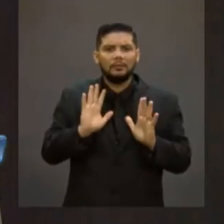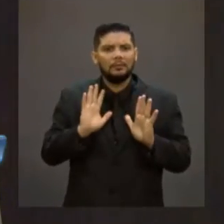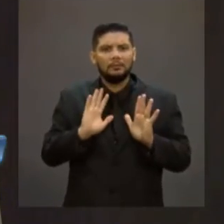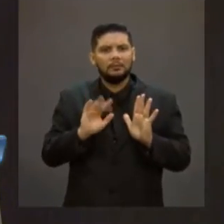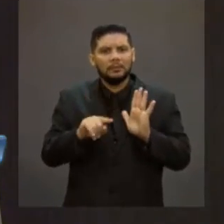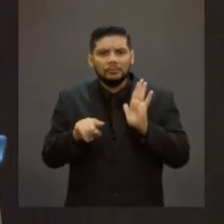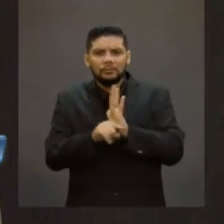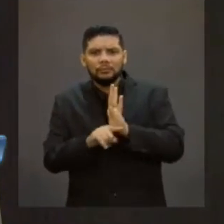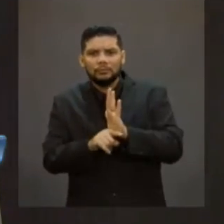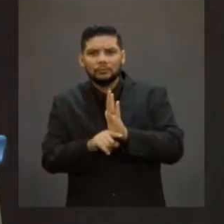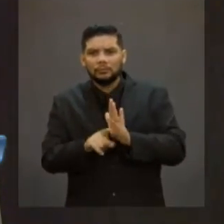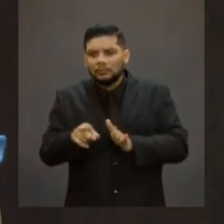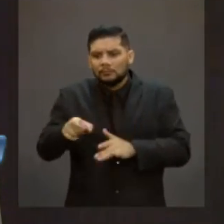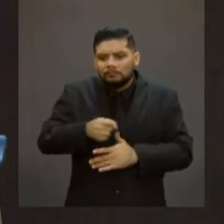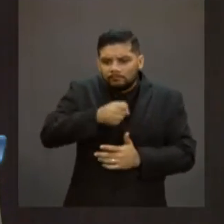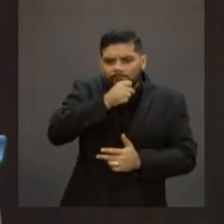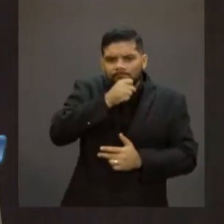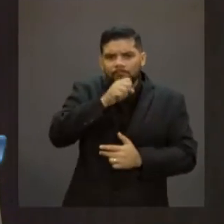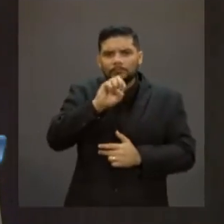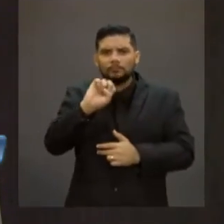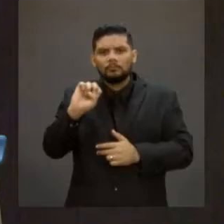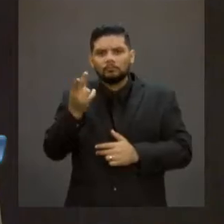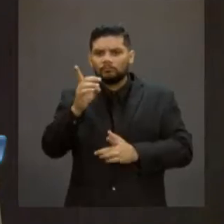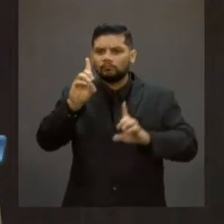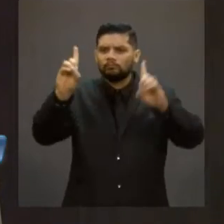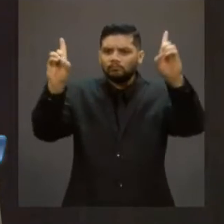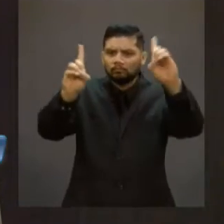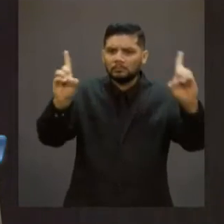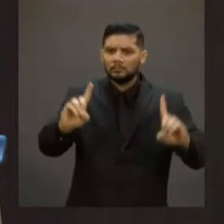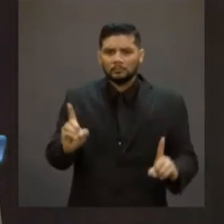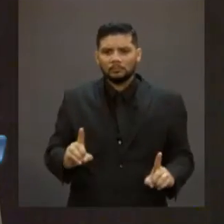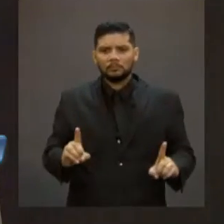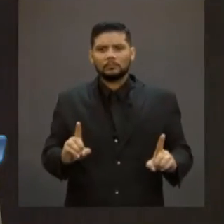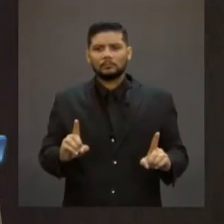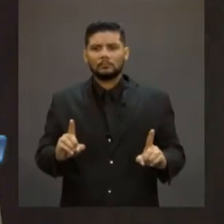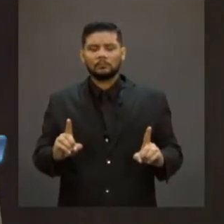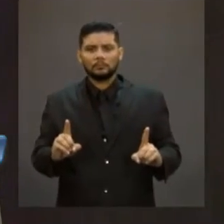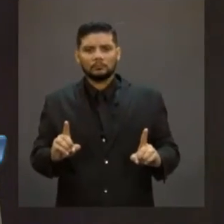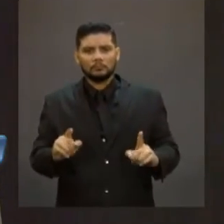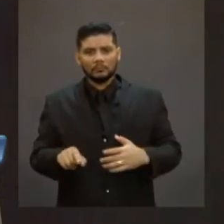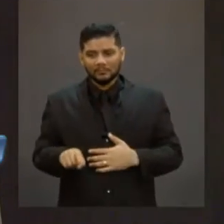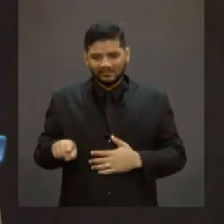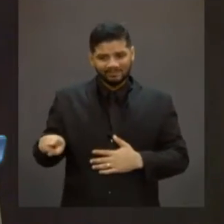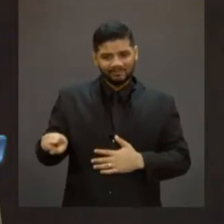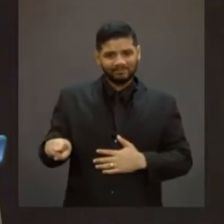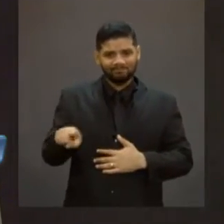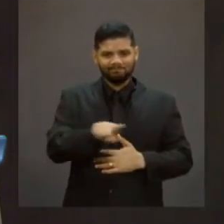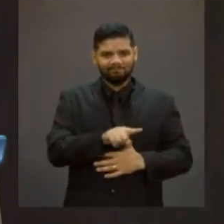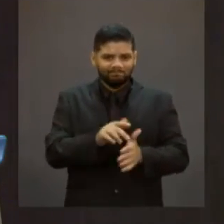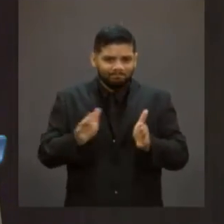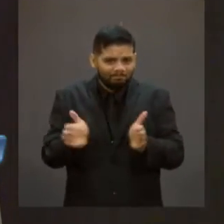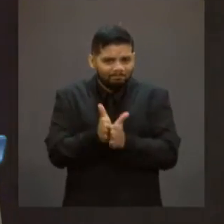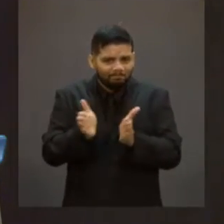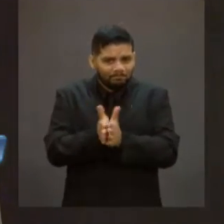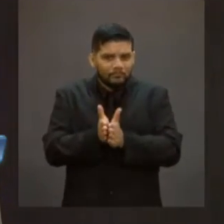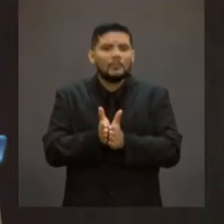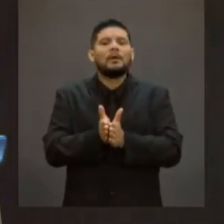Ele é dado ao idoso ou à pessoa com deficiência em situação de pobreza.